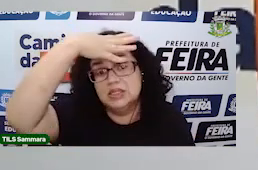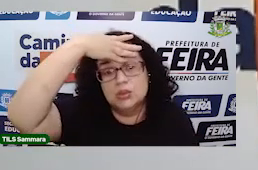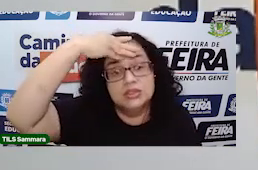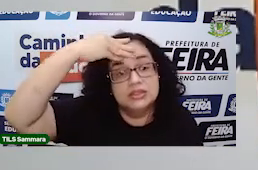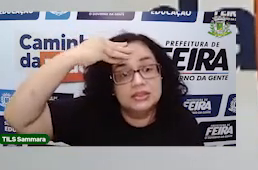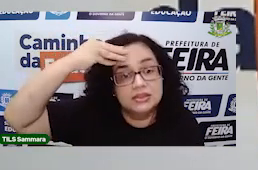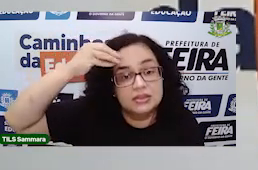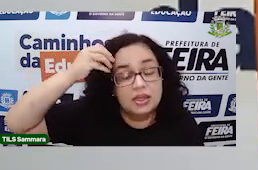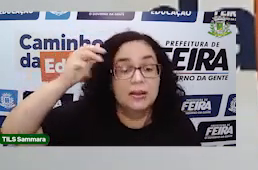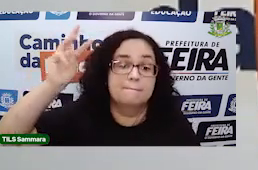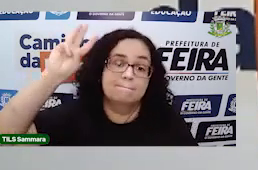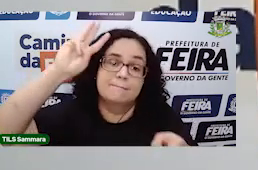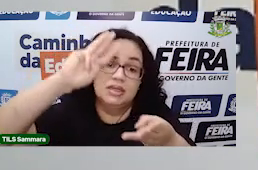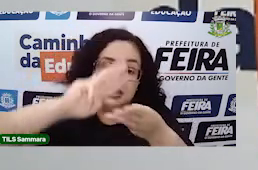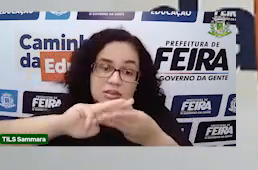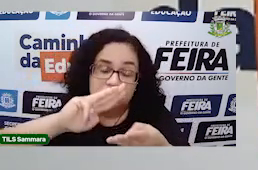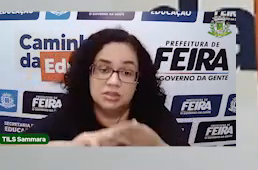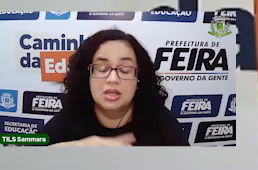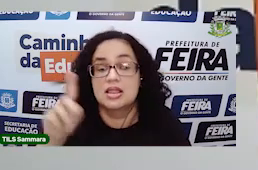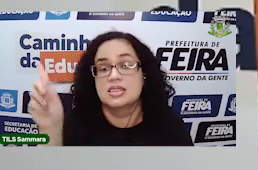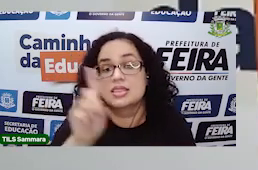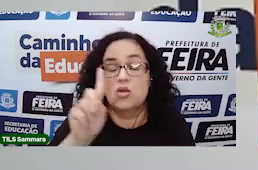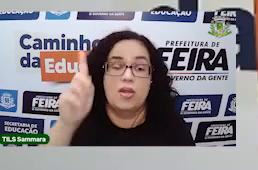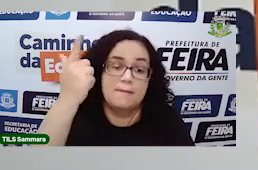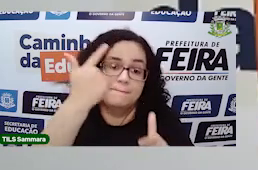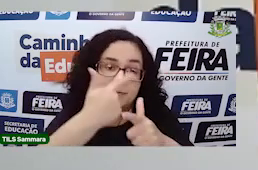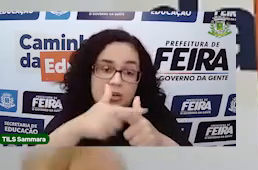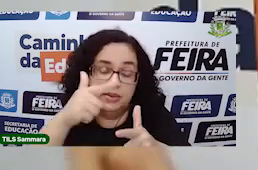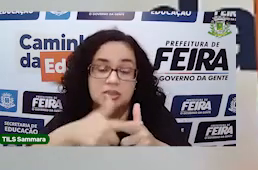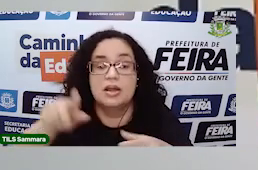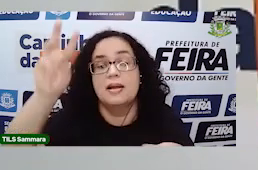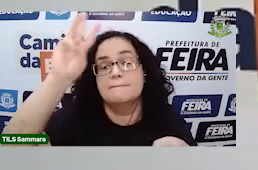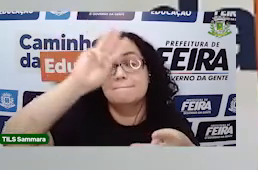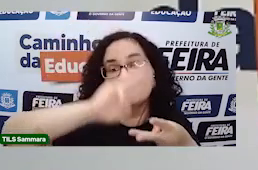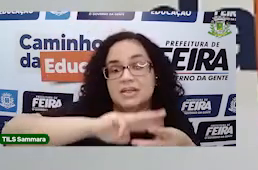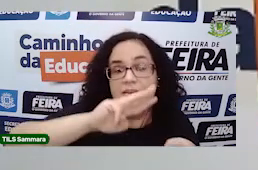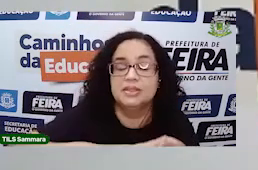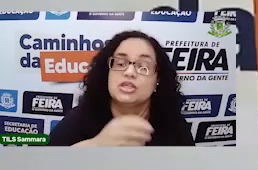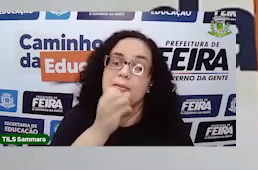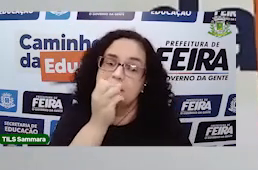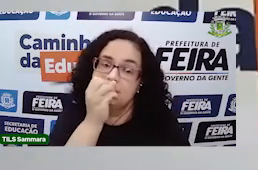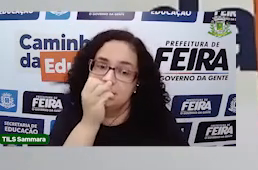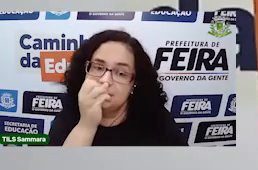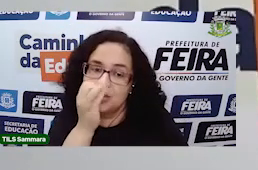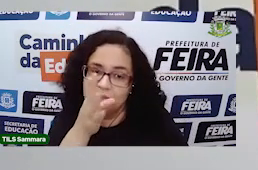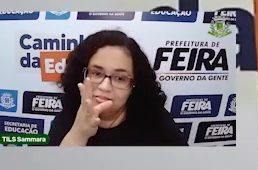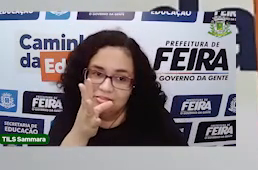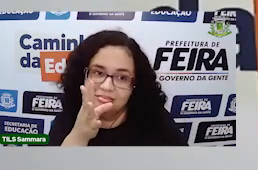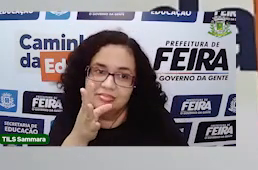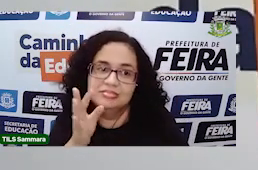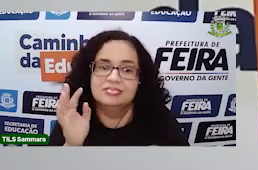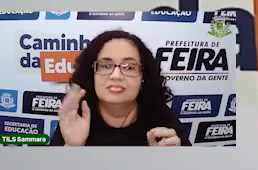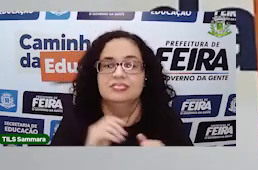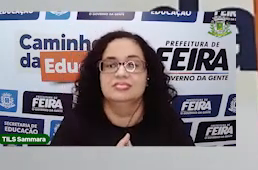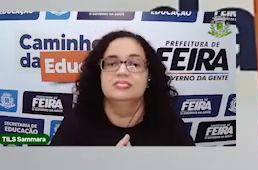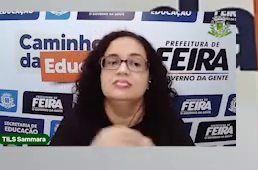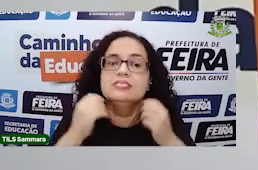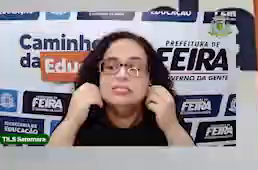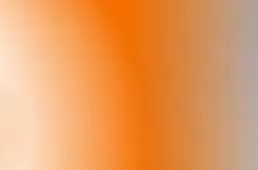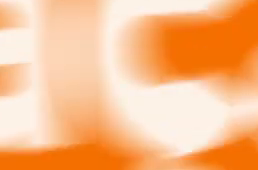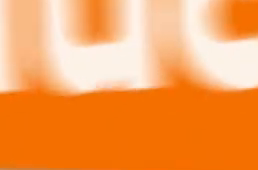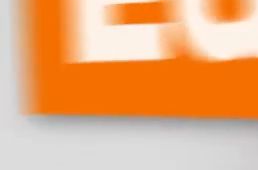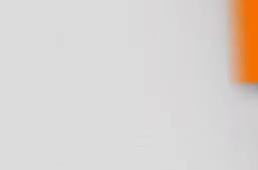a próxima! E não se esquece que matemática não é problema. Matemática é solução.